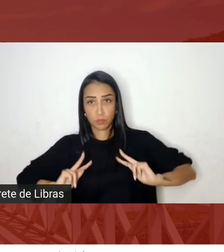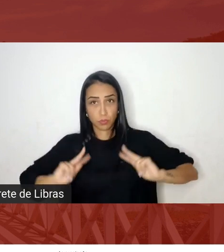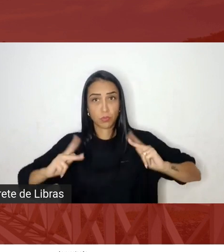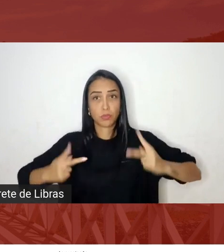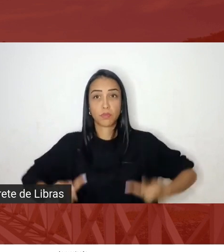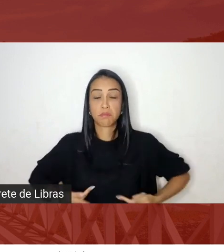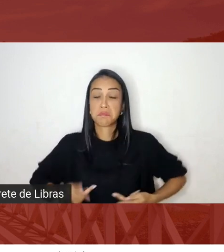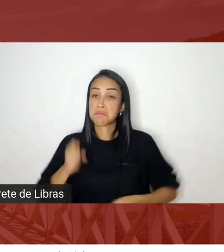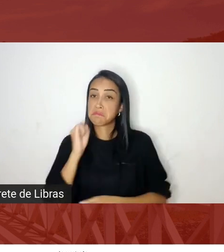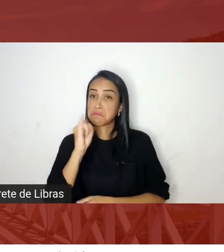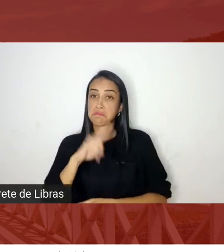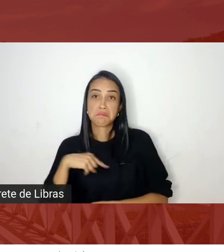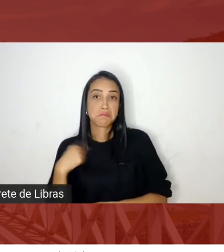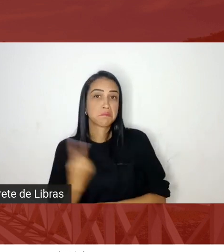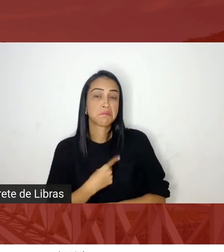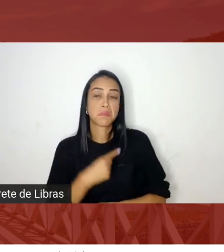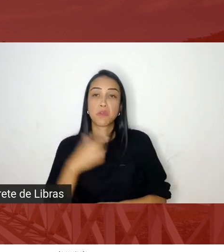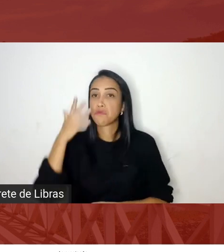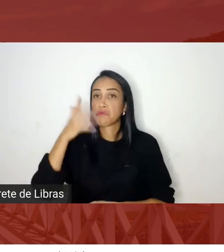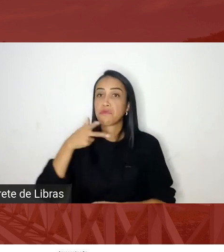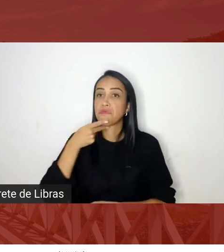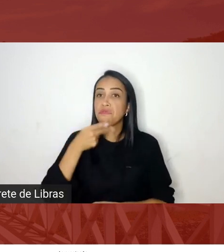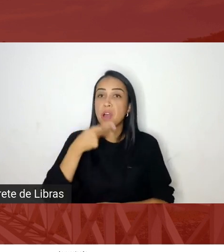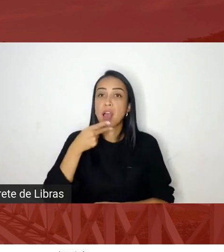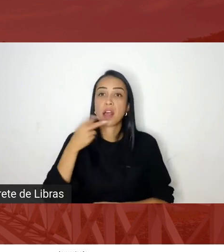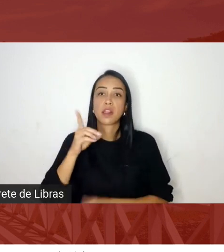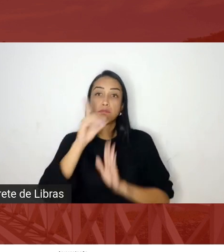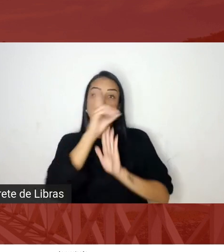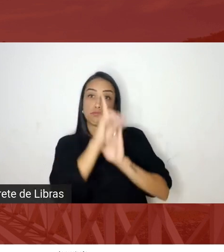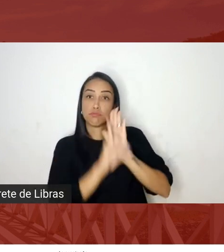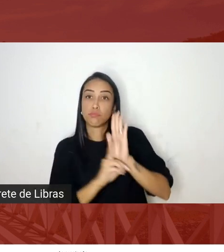gente não fala de direitos políticos de democracia